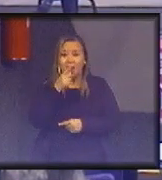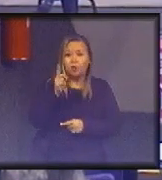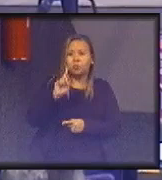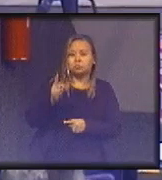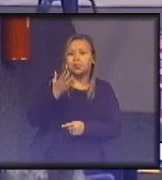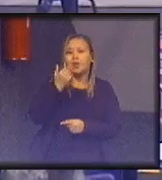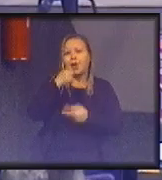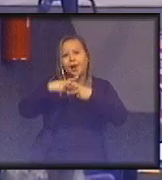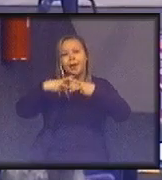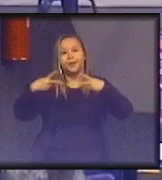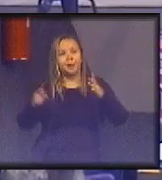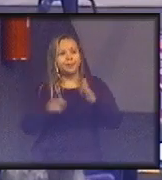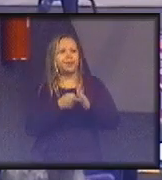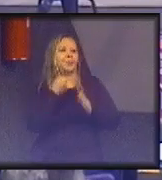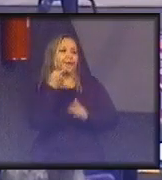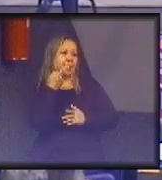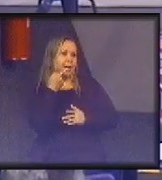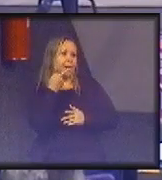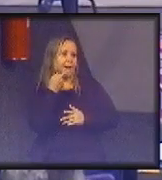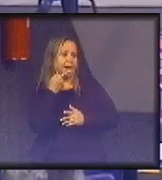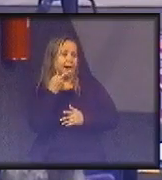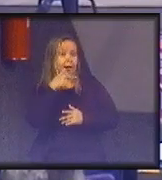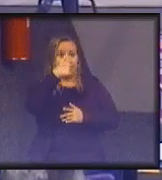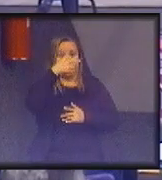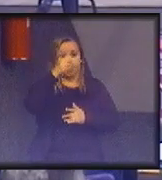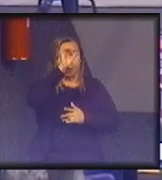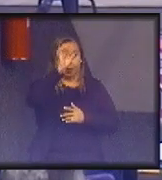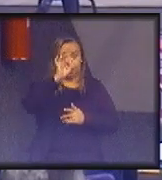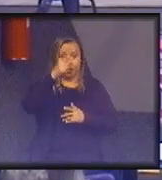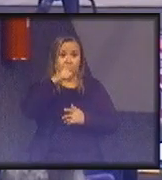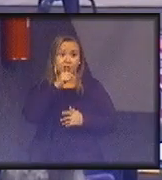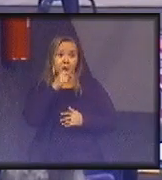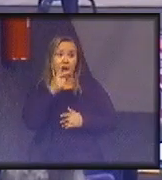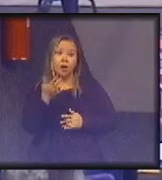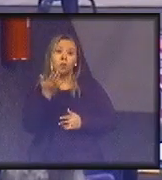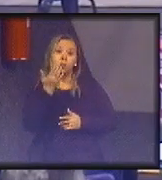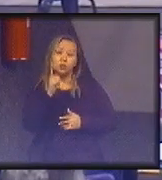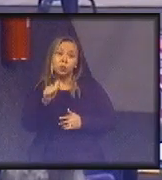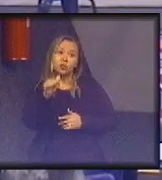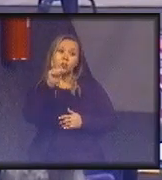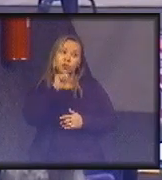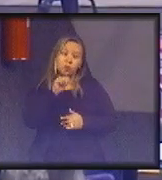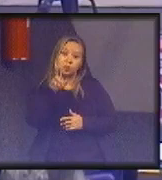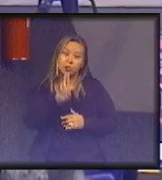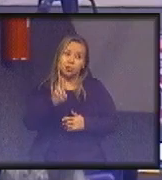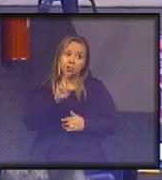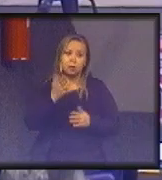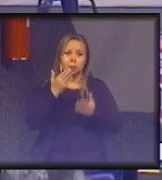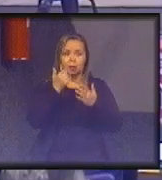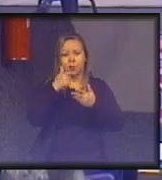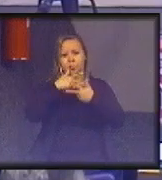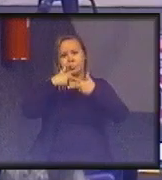alimentos, em primeiro lugar, dado que 70% da água é consumida na produção de alimentos.